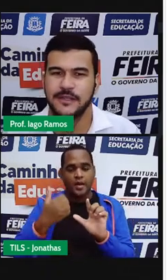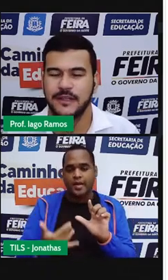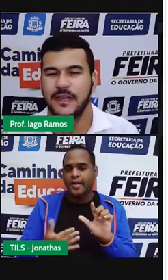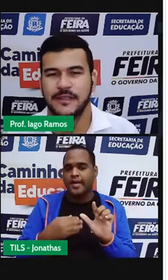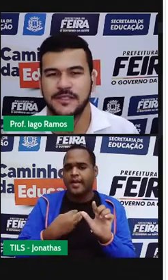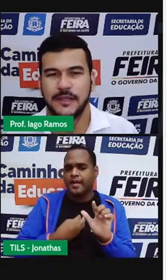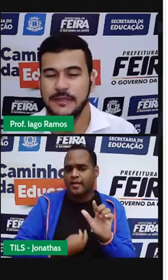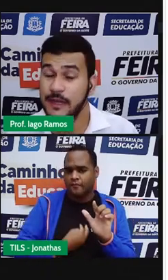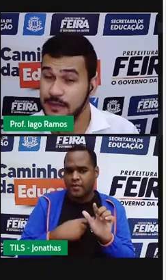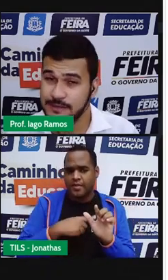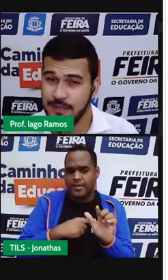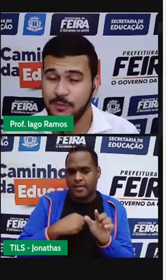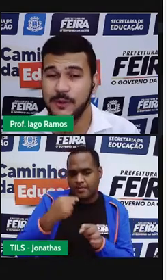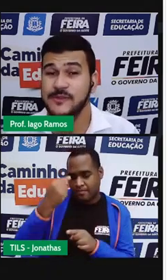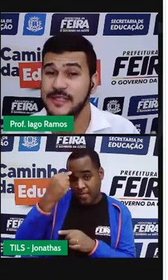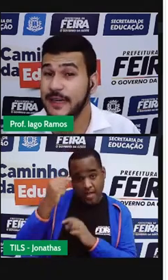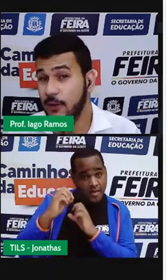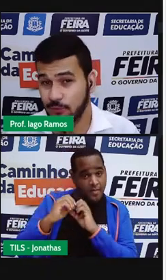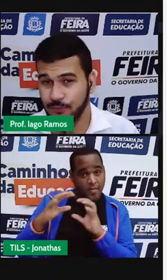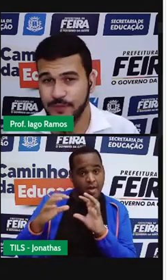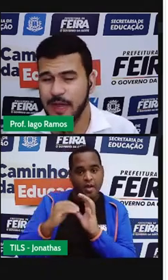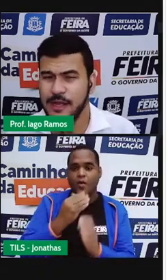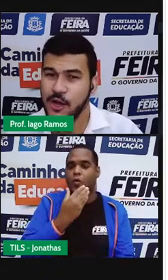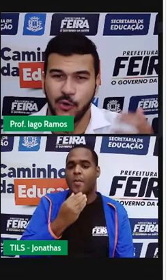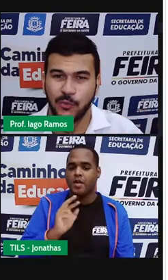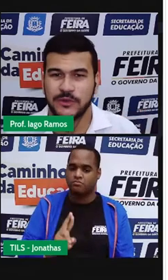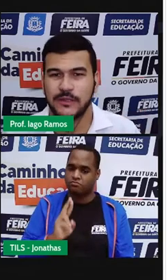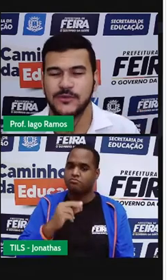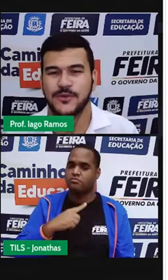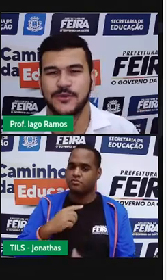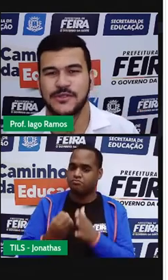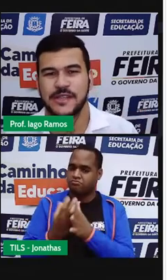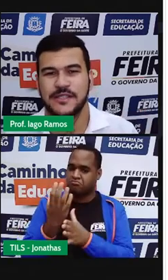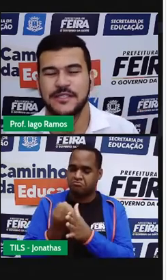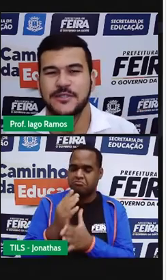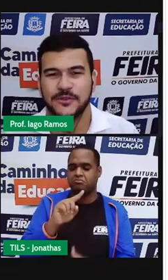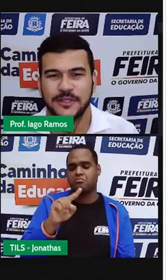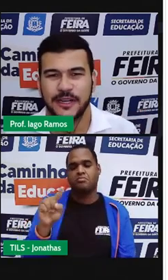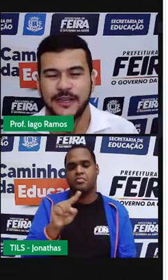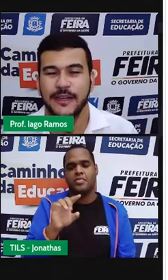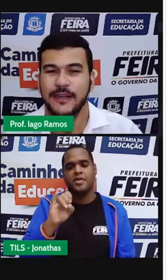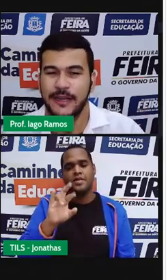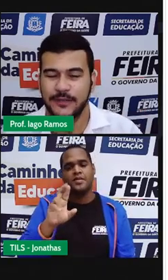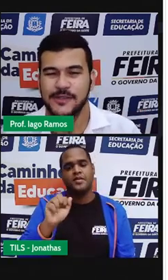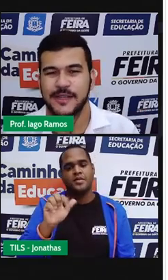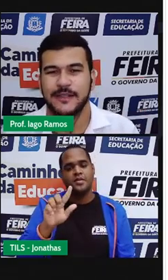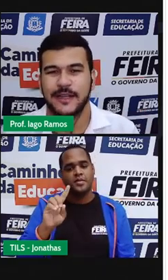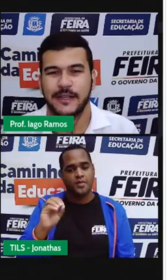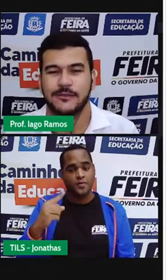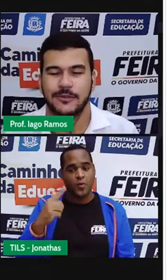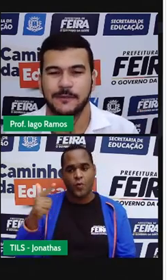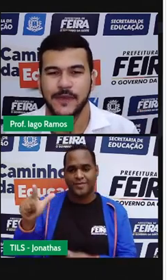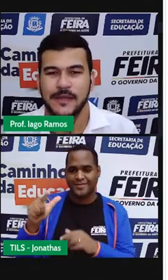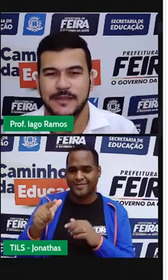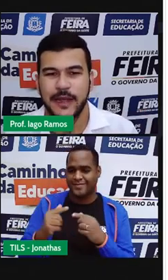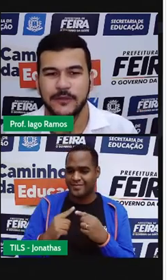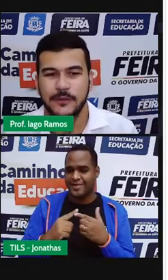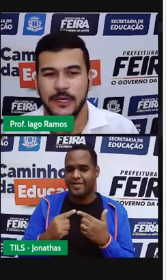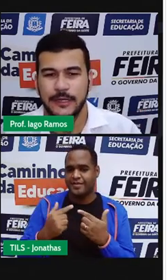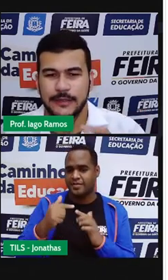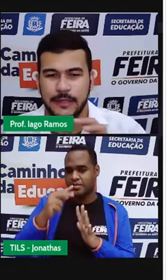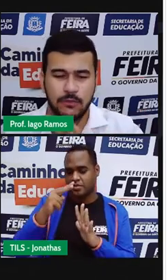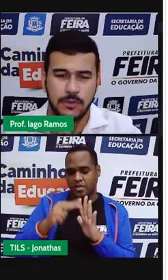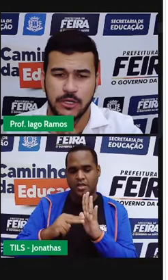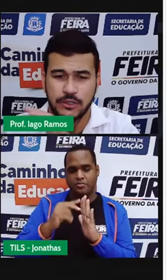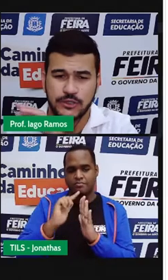personagem idealizado pelo Ziraldo, tá? Como tantos outros que a gente encontra aí em nossa literatura. Certo?